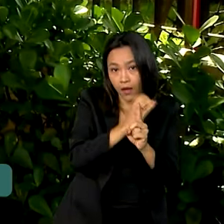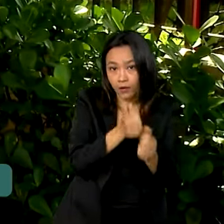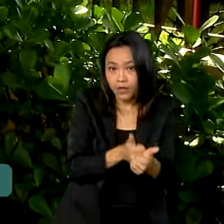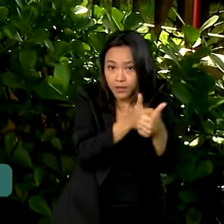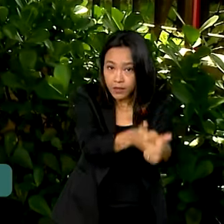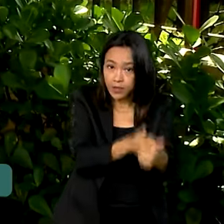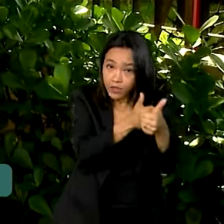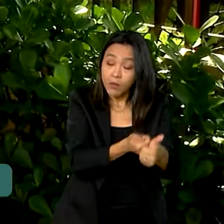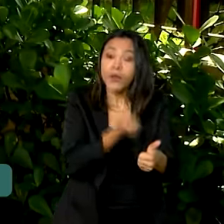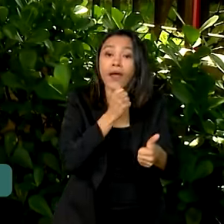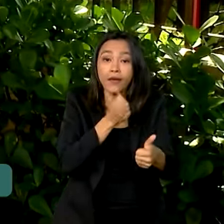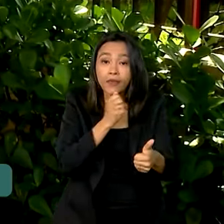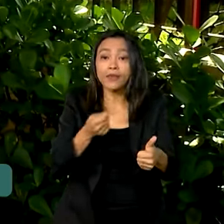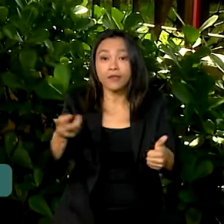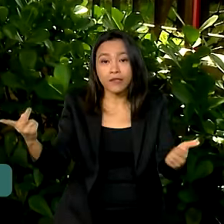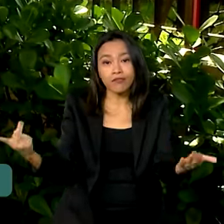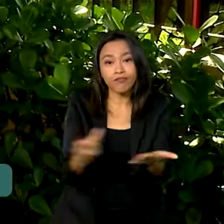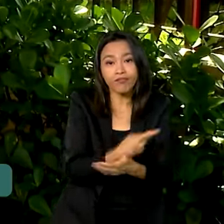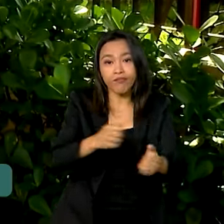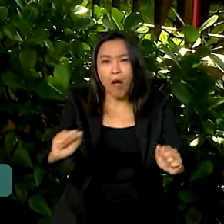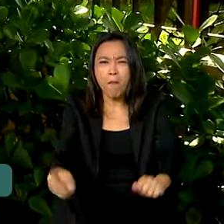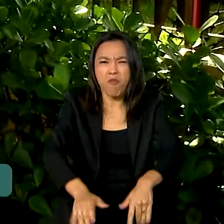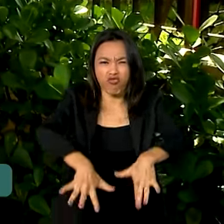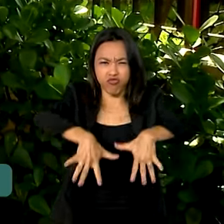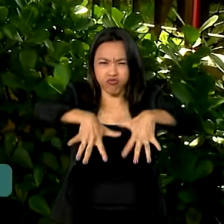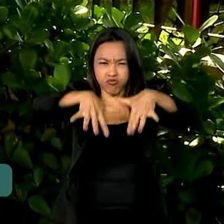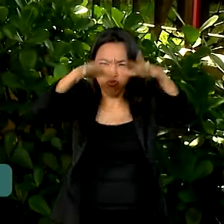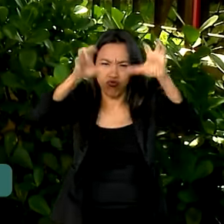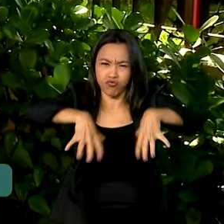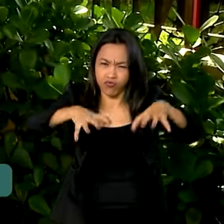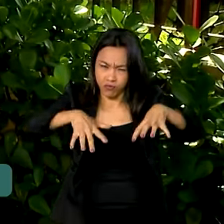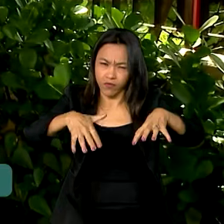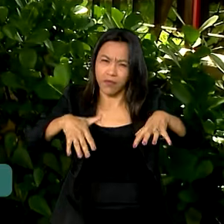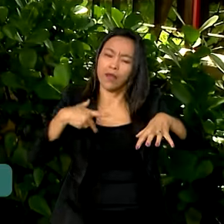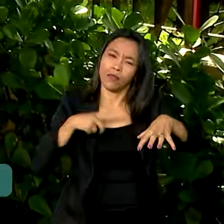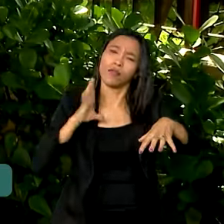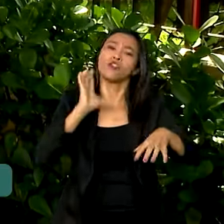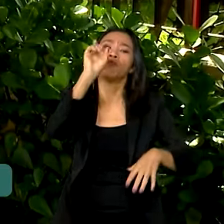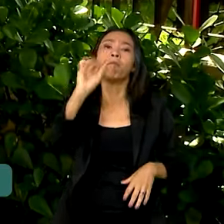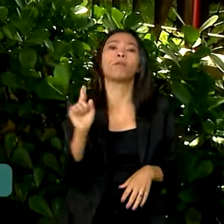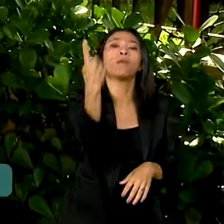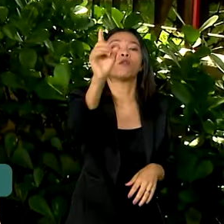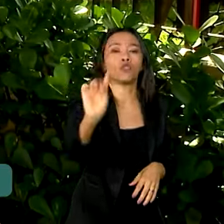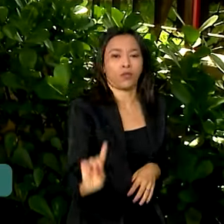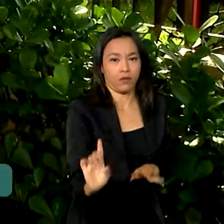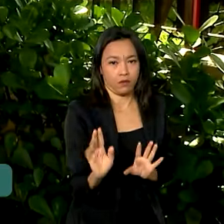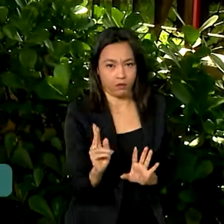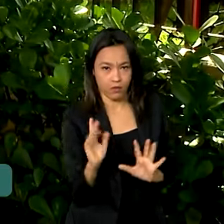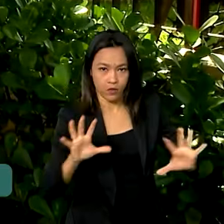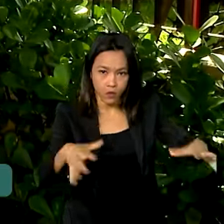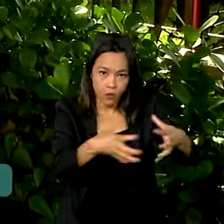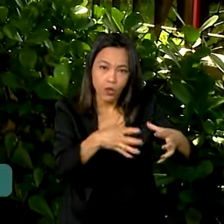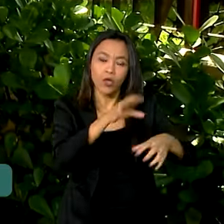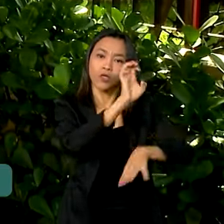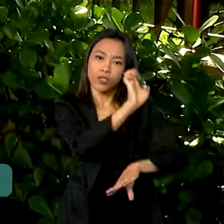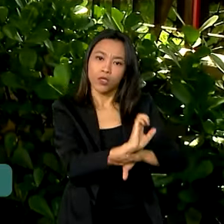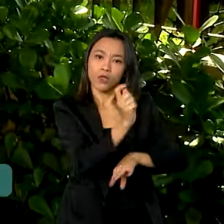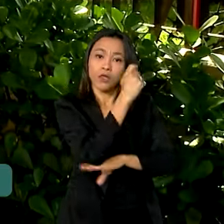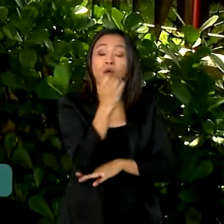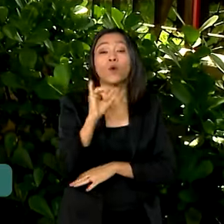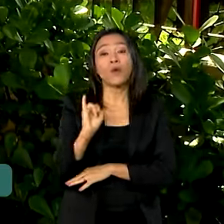calamidade pública na região. Conforme dados da Folha de Pagamentos de outubro, o INSS paga